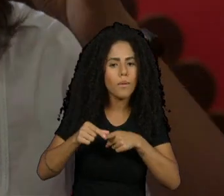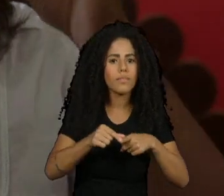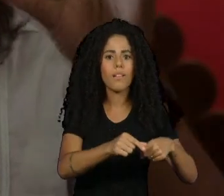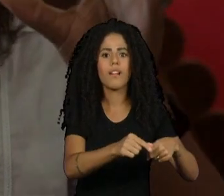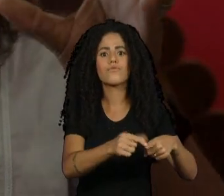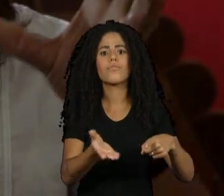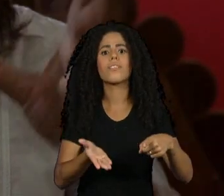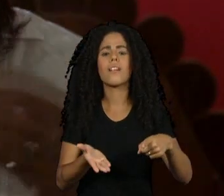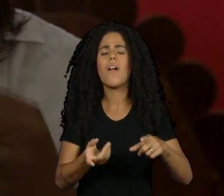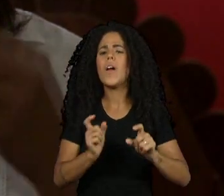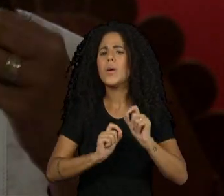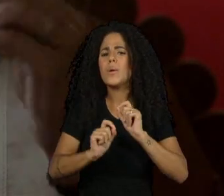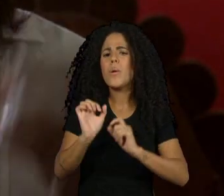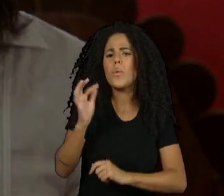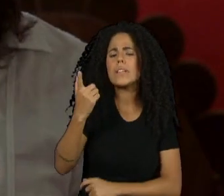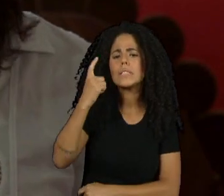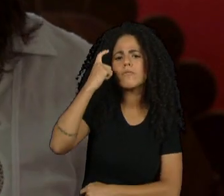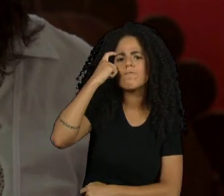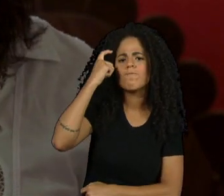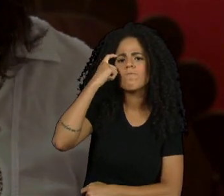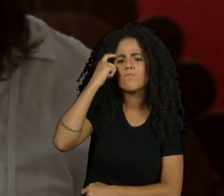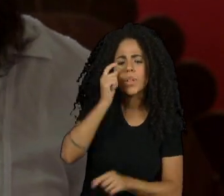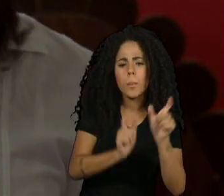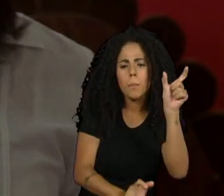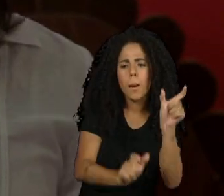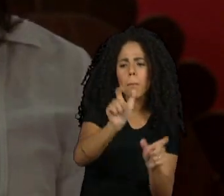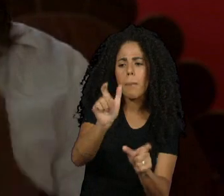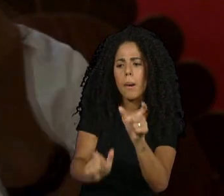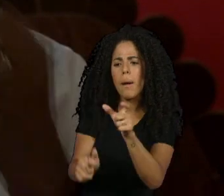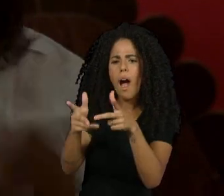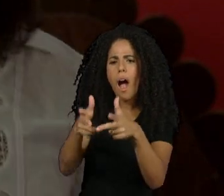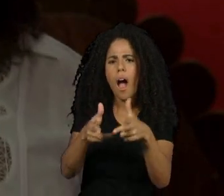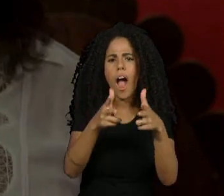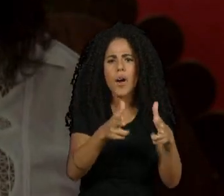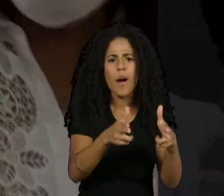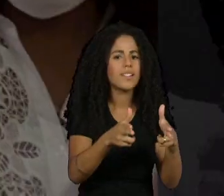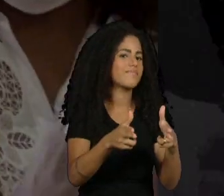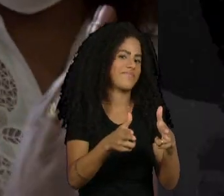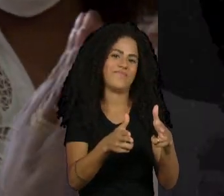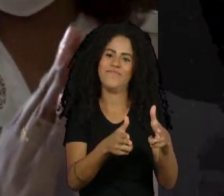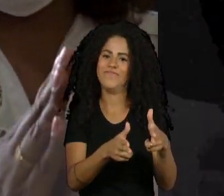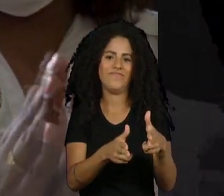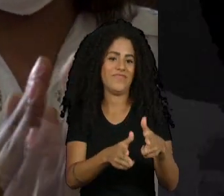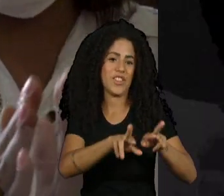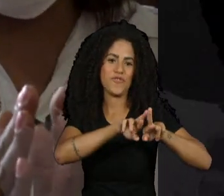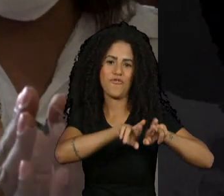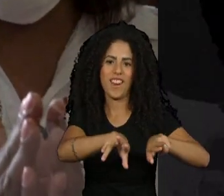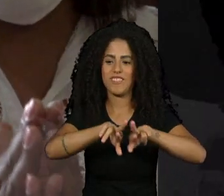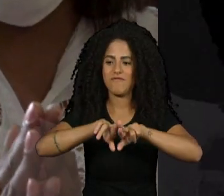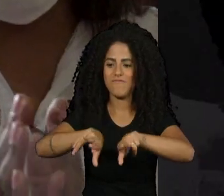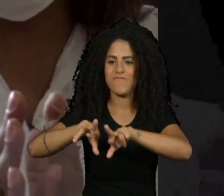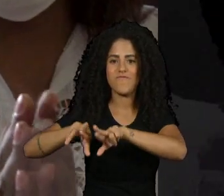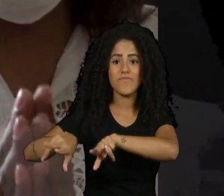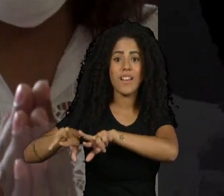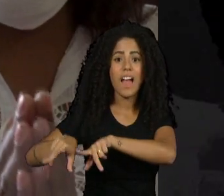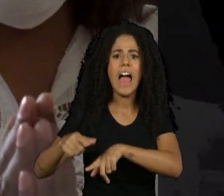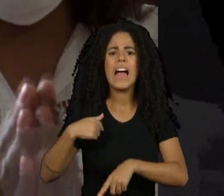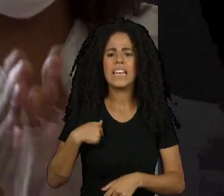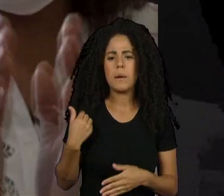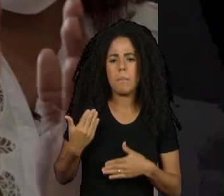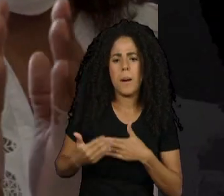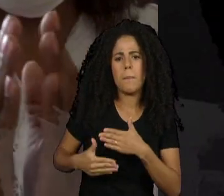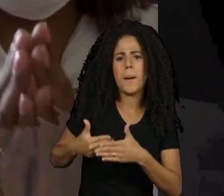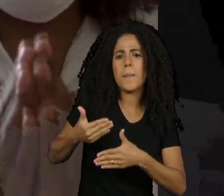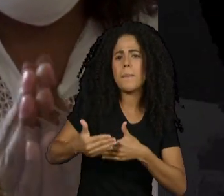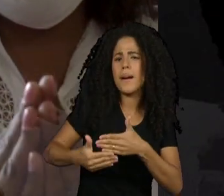E que, de fato, as pessoas são diferentes. Nunca serão iguais. E aí, essa escola tem que fazer um processo muito